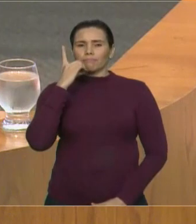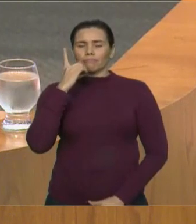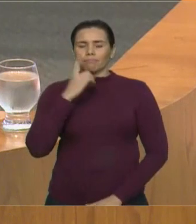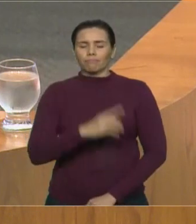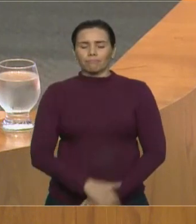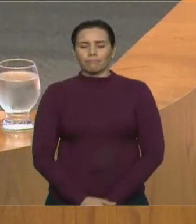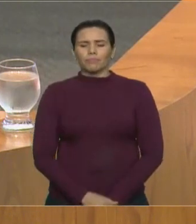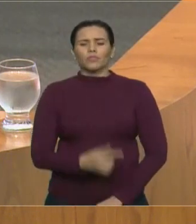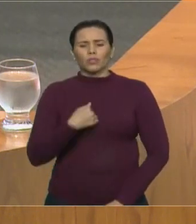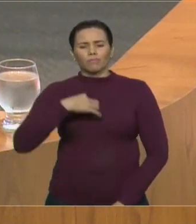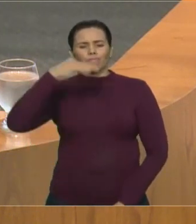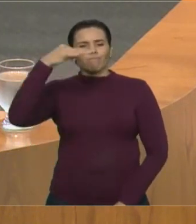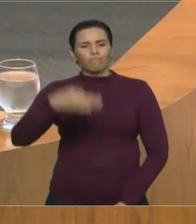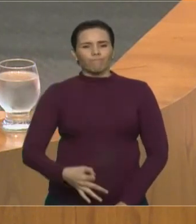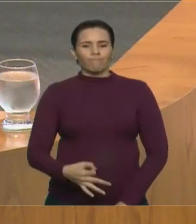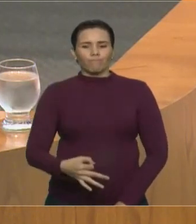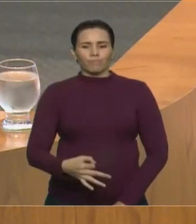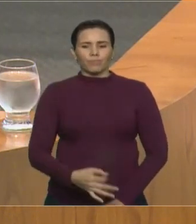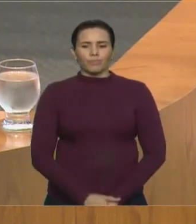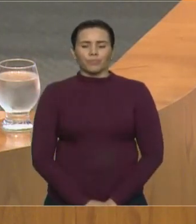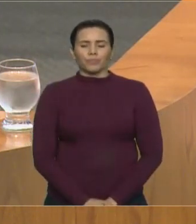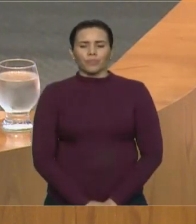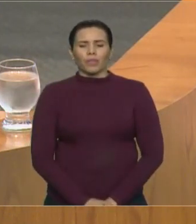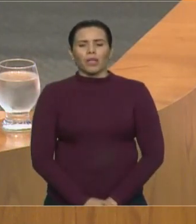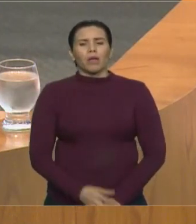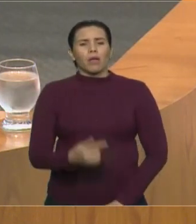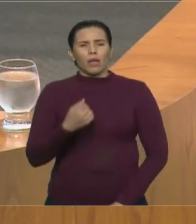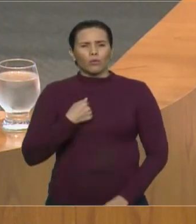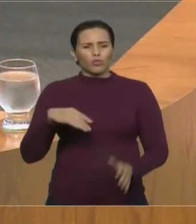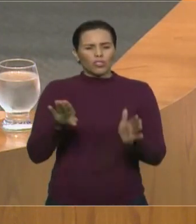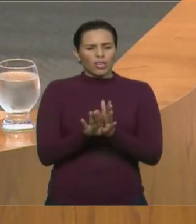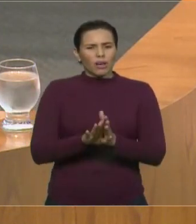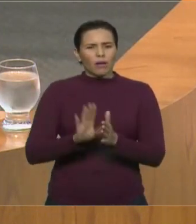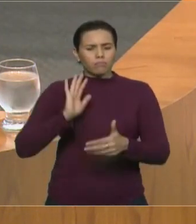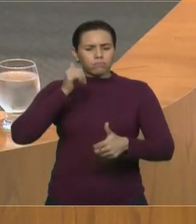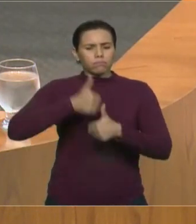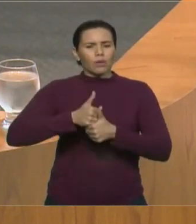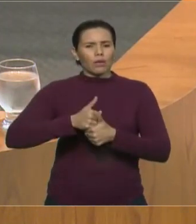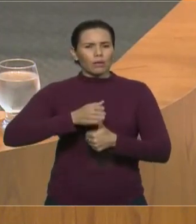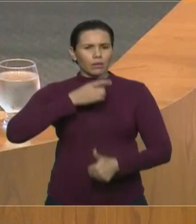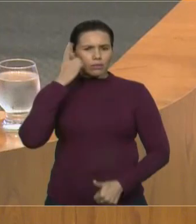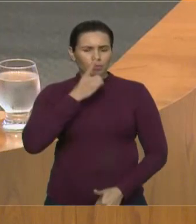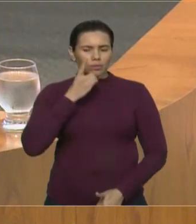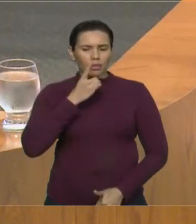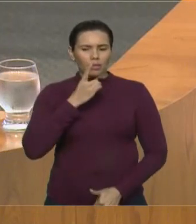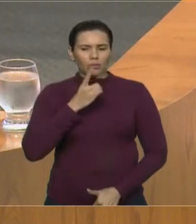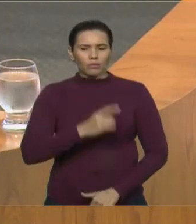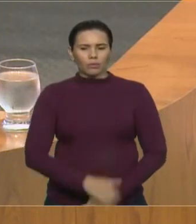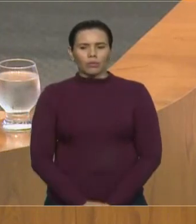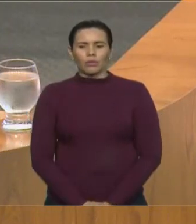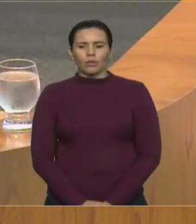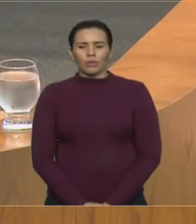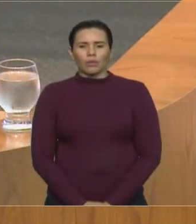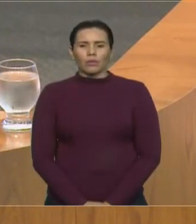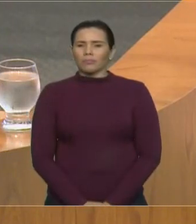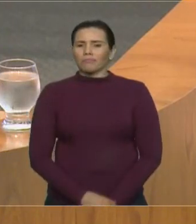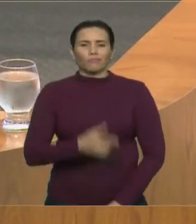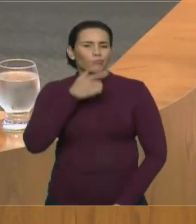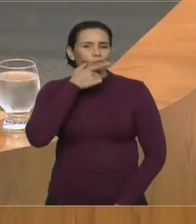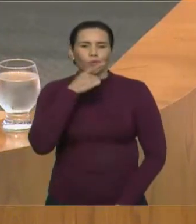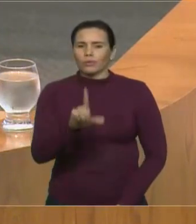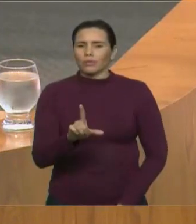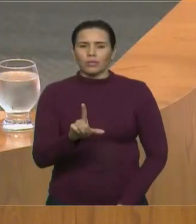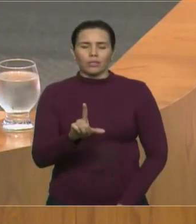que eu não teria chegado aqui se não fosse da perfeita vontade de Deus.